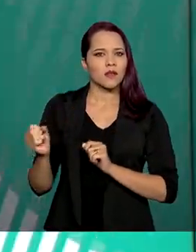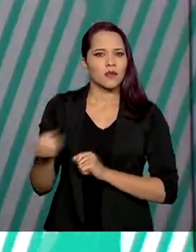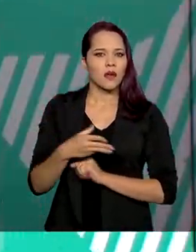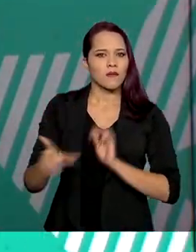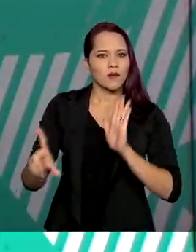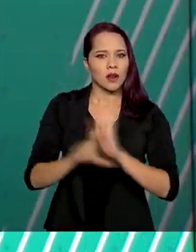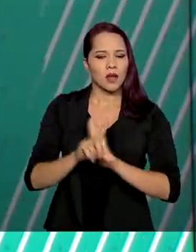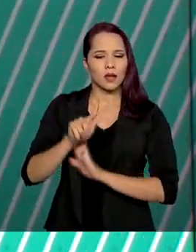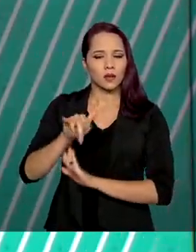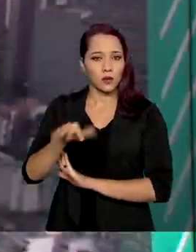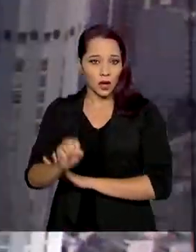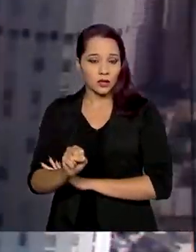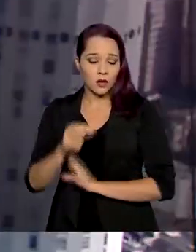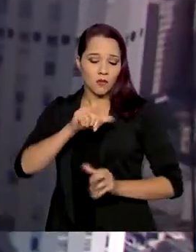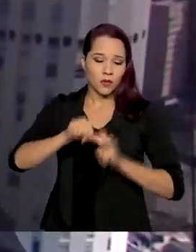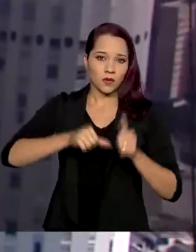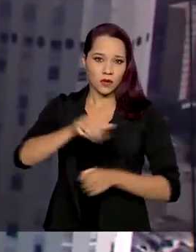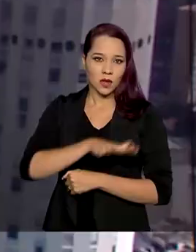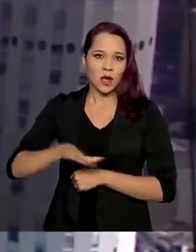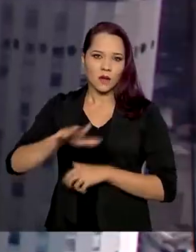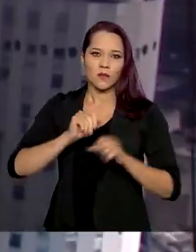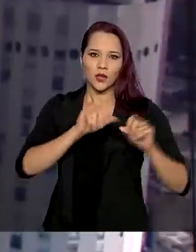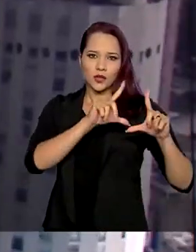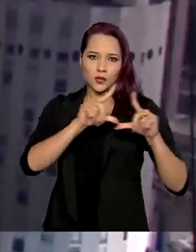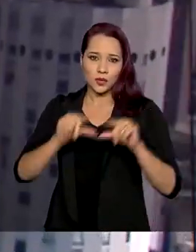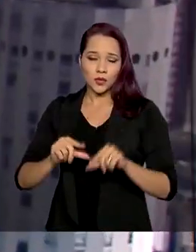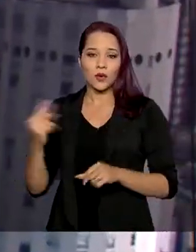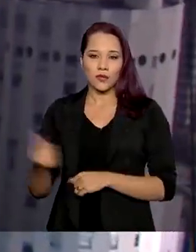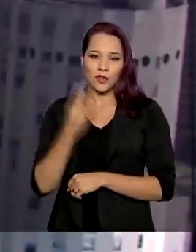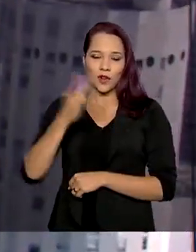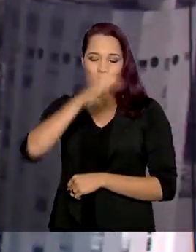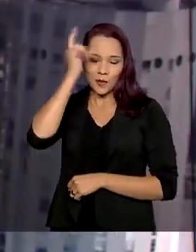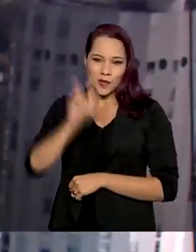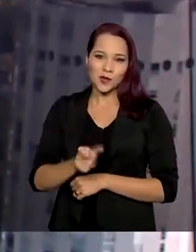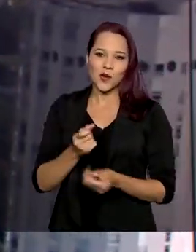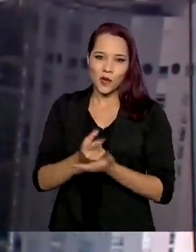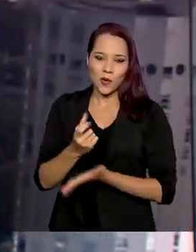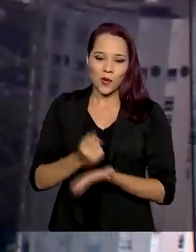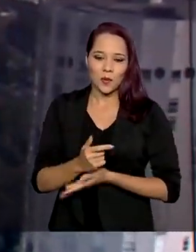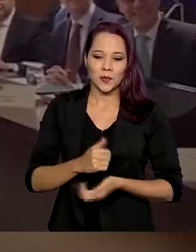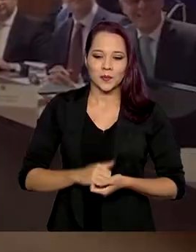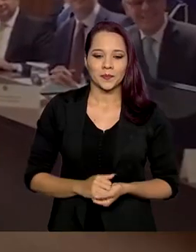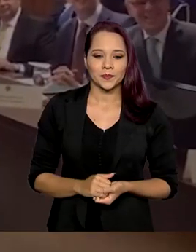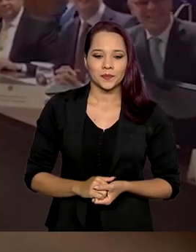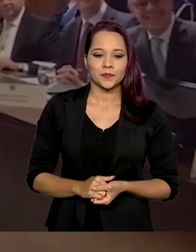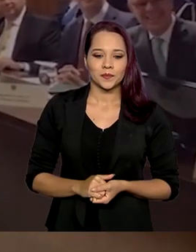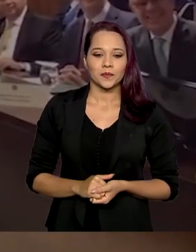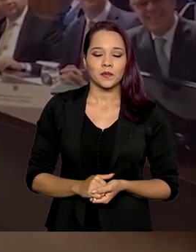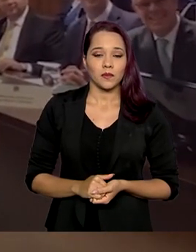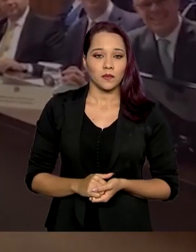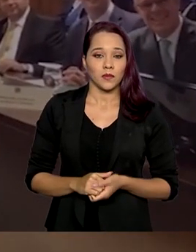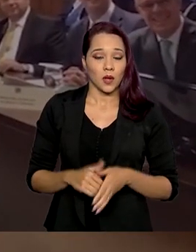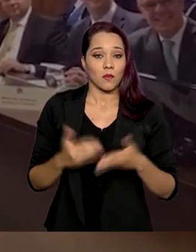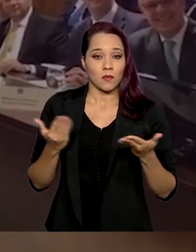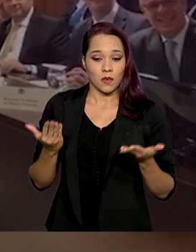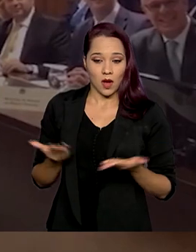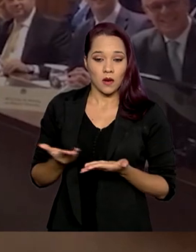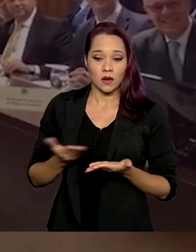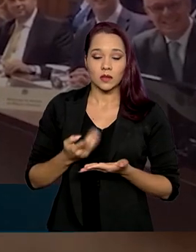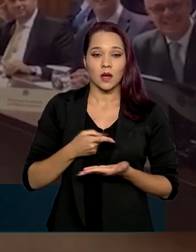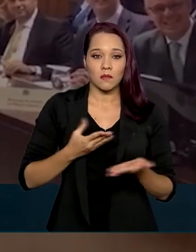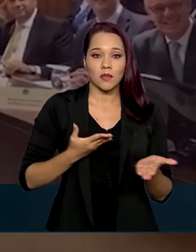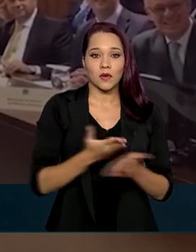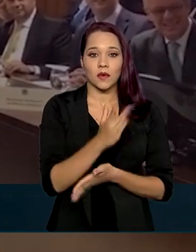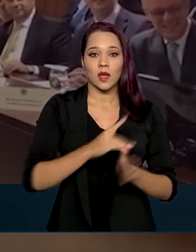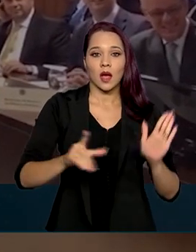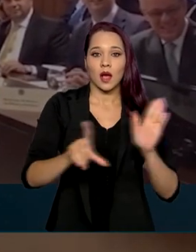prevê alterações no setor, o que pode reduzir o valor final para o consumidor. Nós estamos aprovando a lei